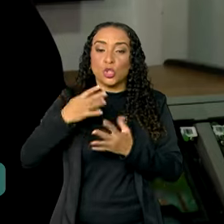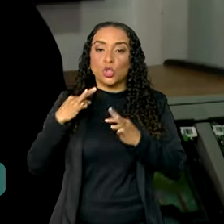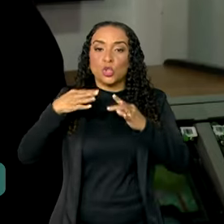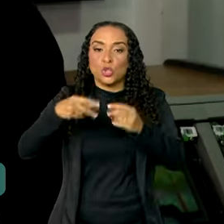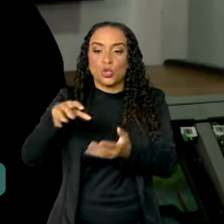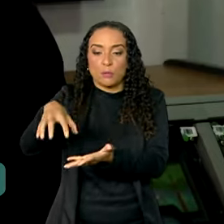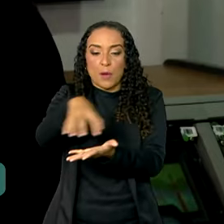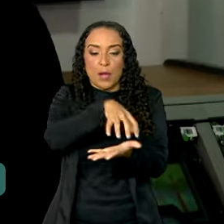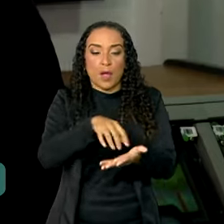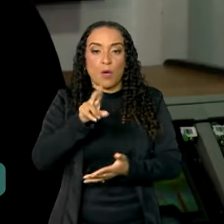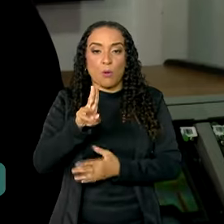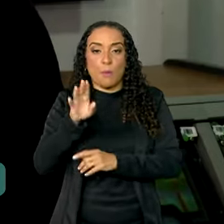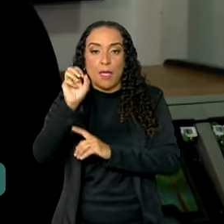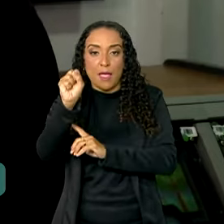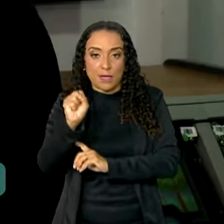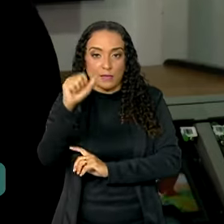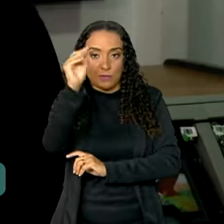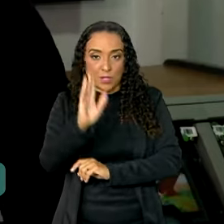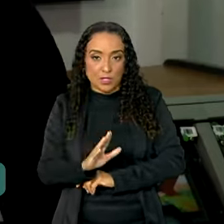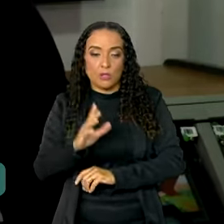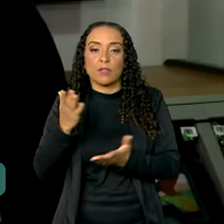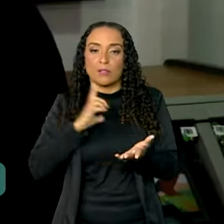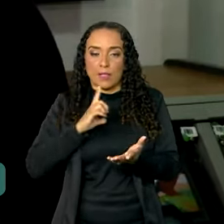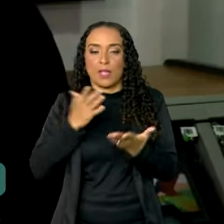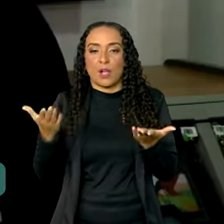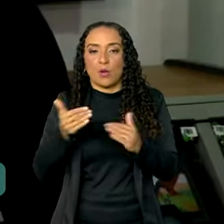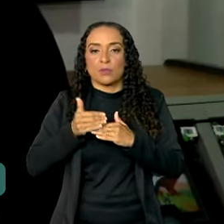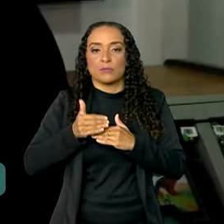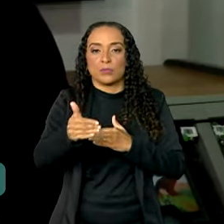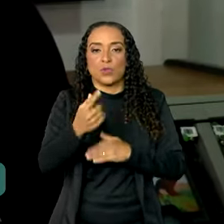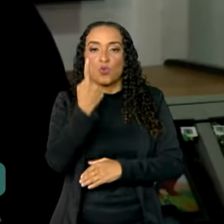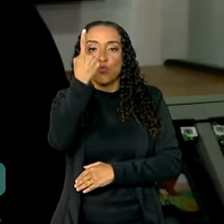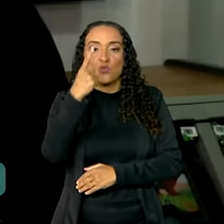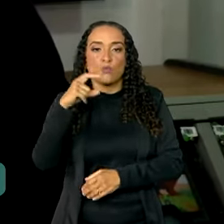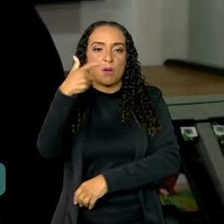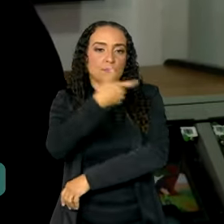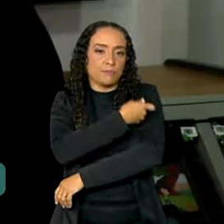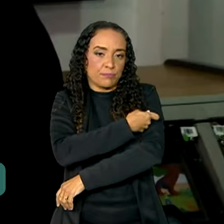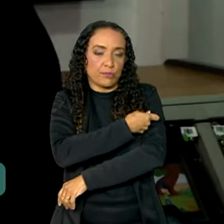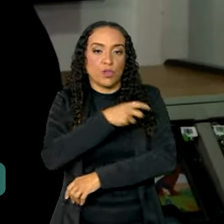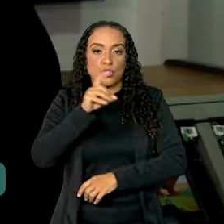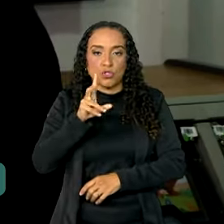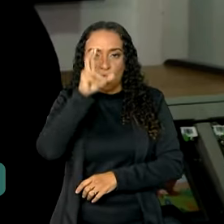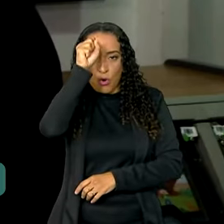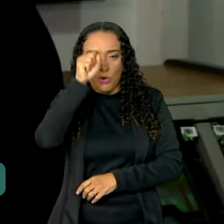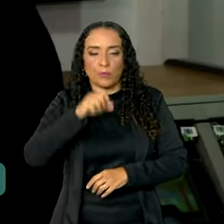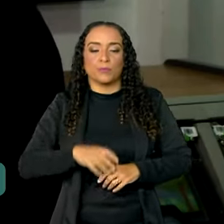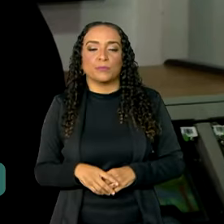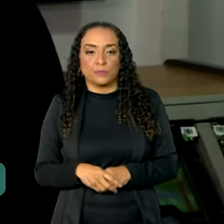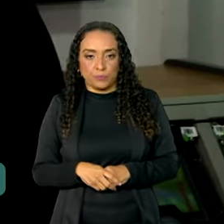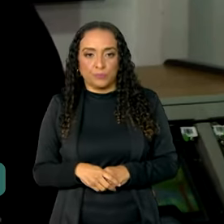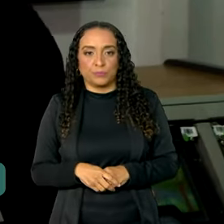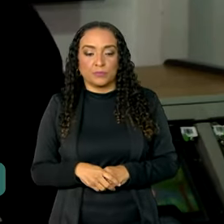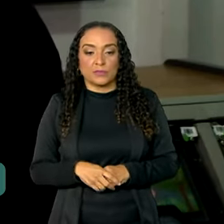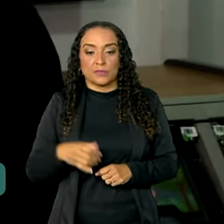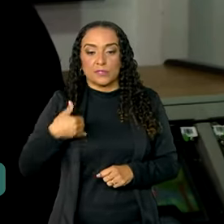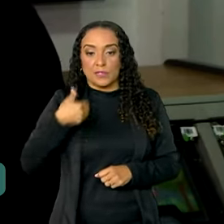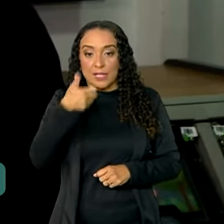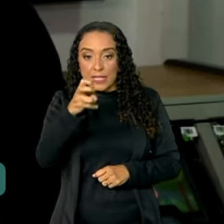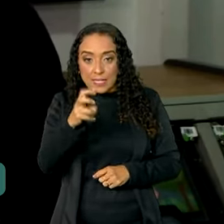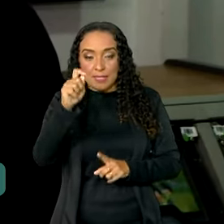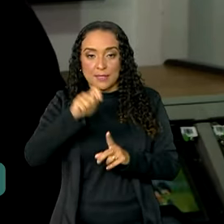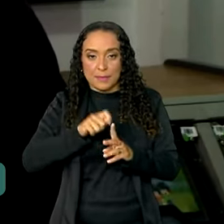unidades básicas de saúde do país passaram a administrar apenas uma dose de reforço com a vacina injetável aos 15